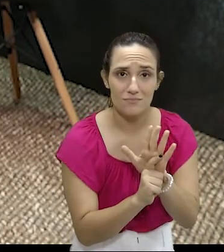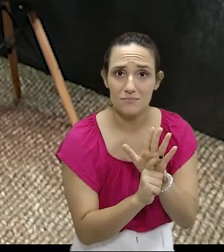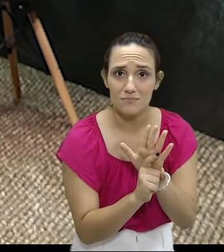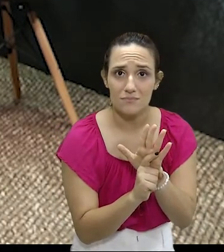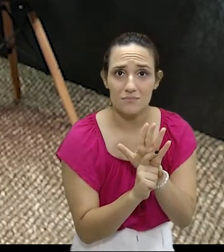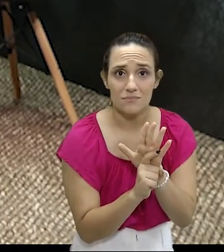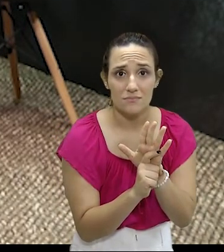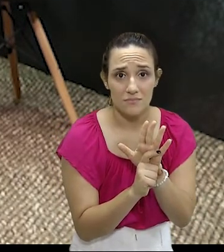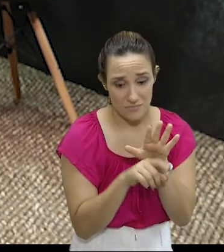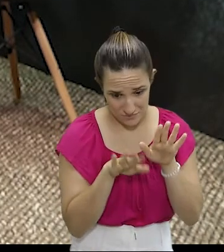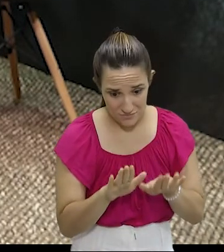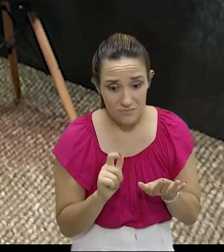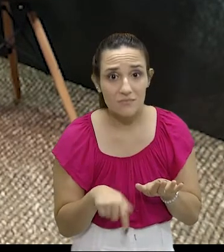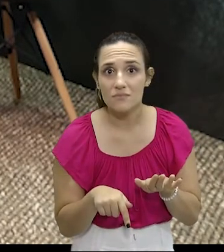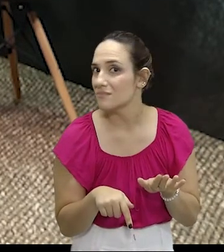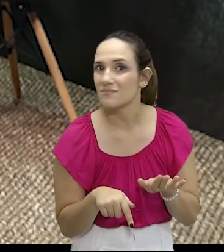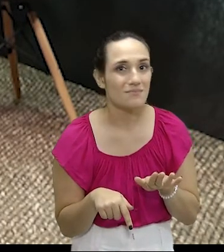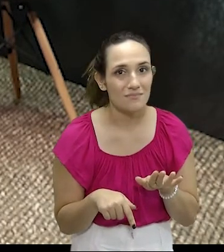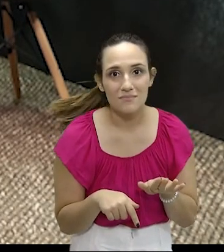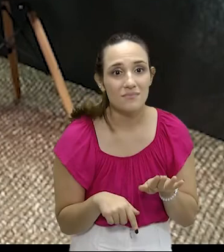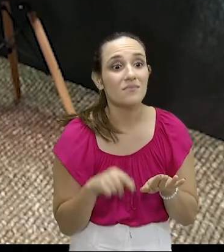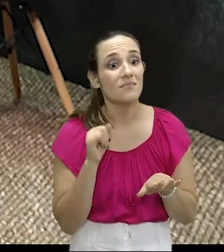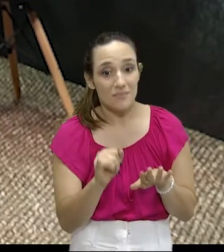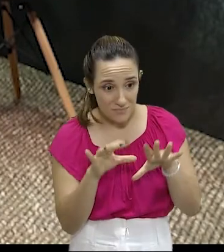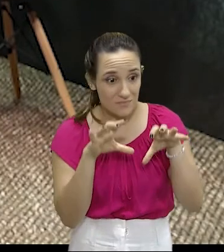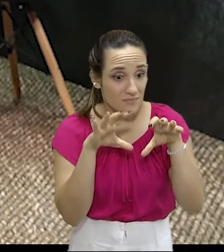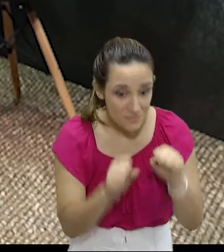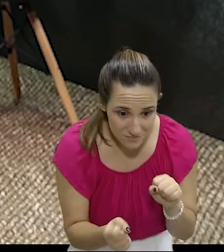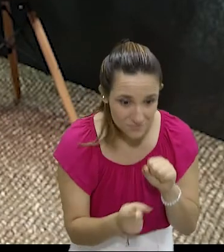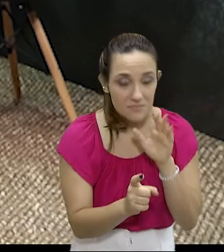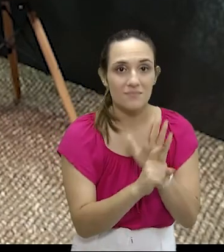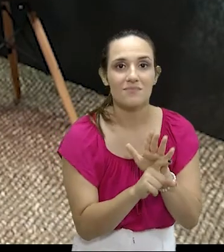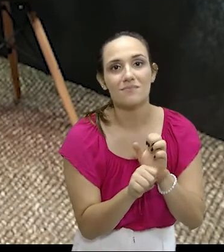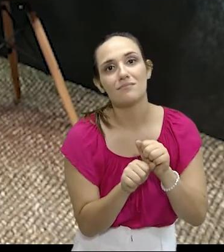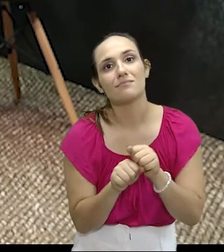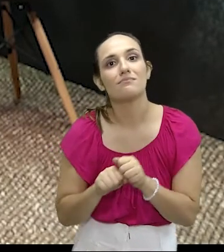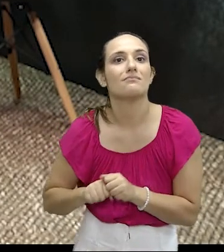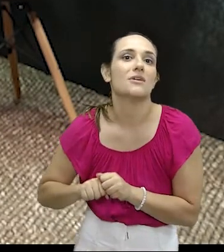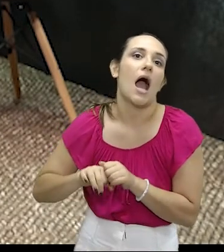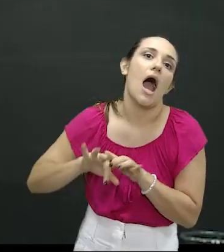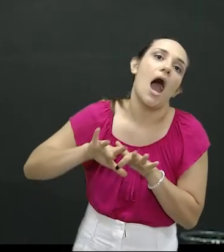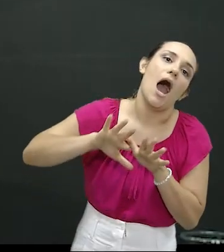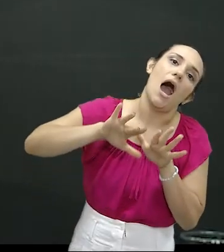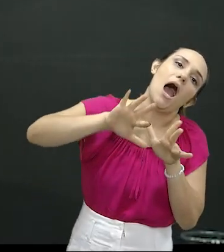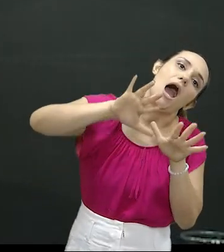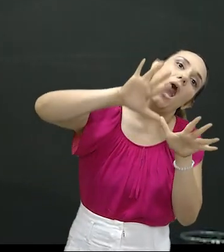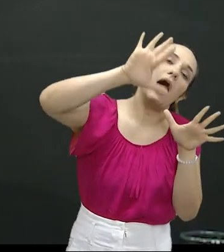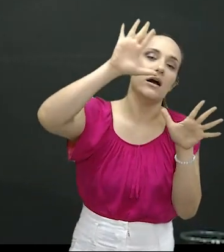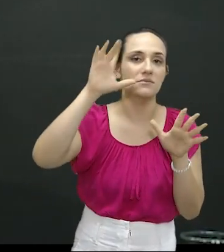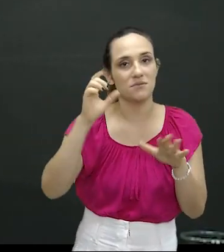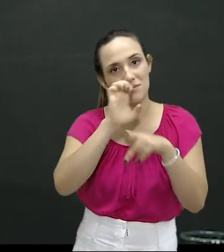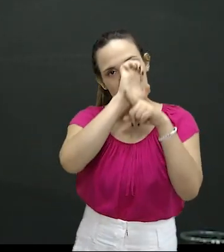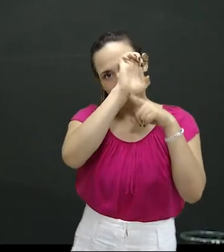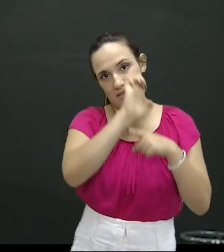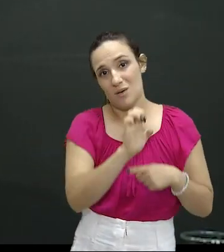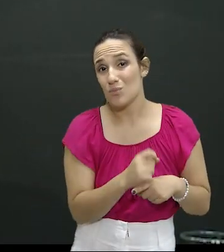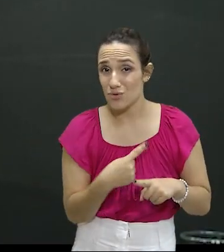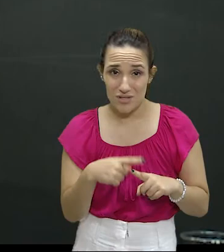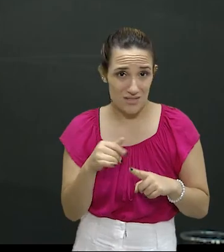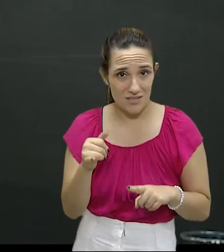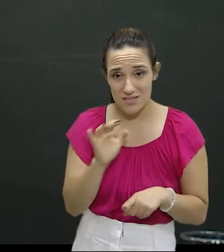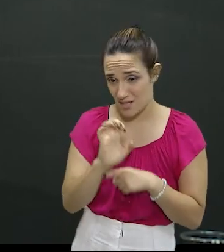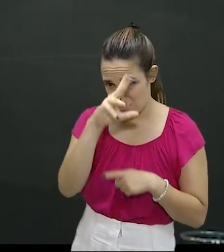ficaria aqui no nosso estado, iria para São Paulo. Mas o combate é extremamente importante, porque se Mato Grosso do Sul for visto ali como território livre